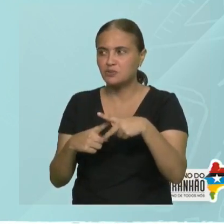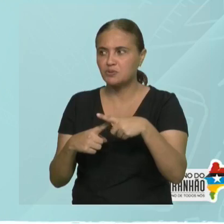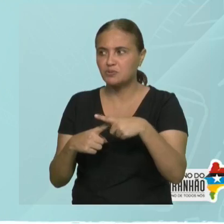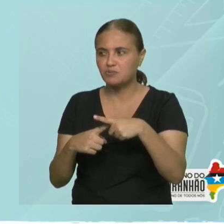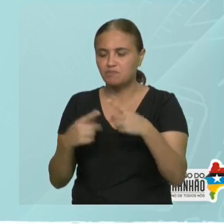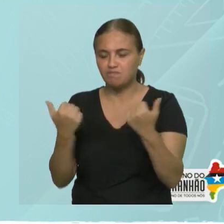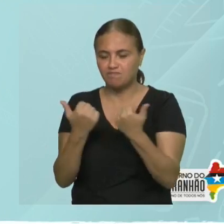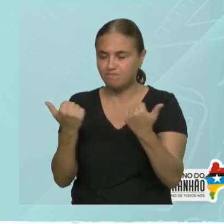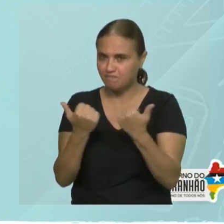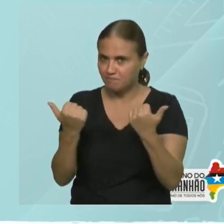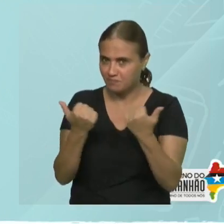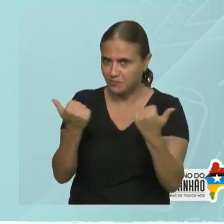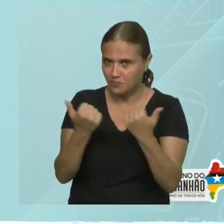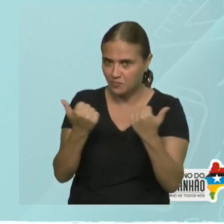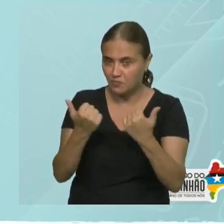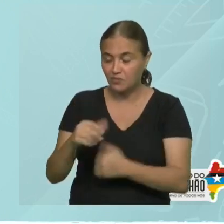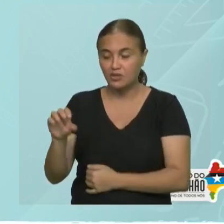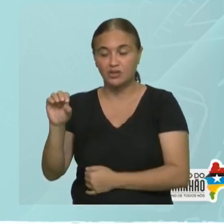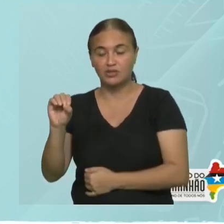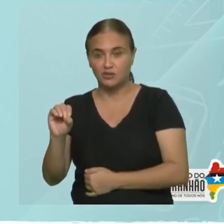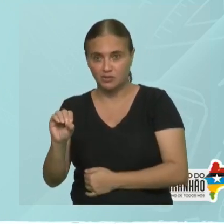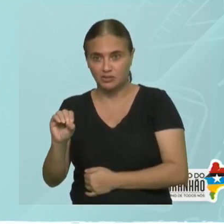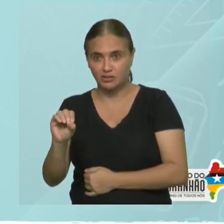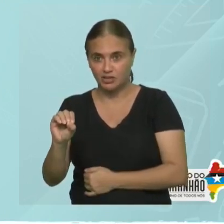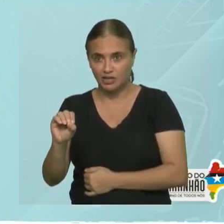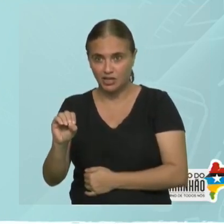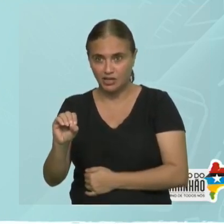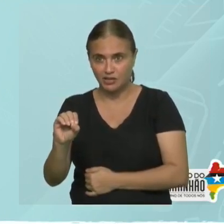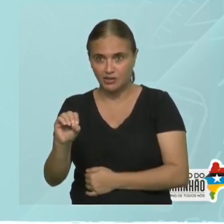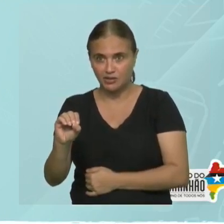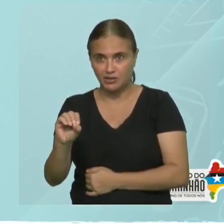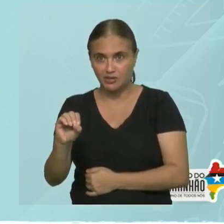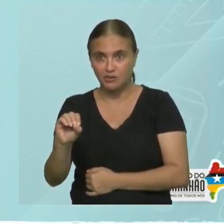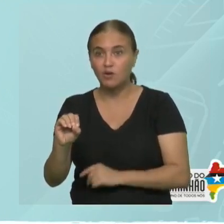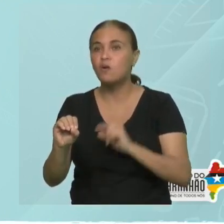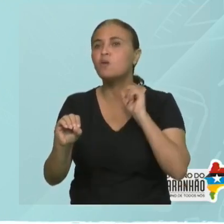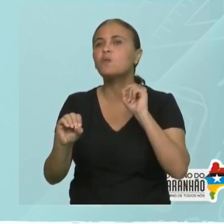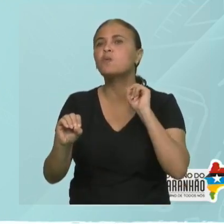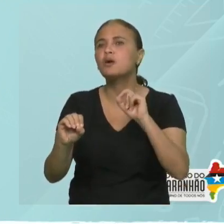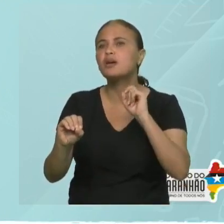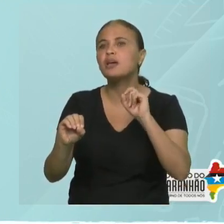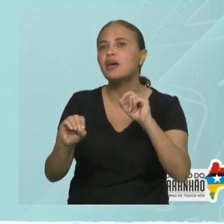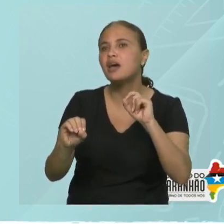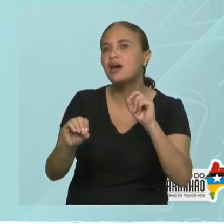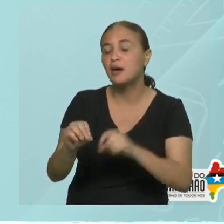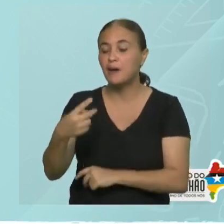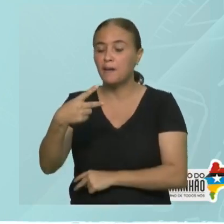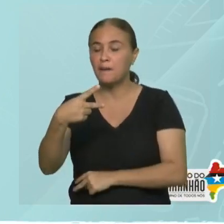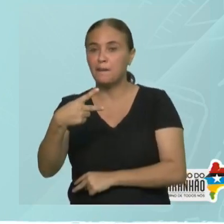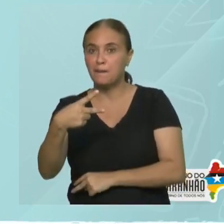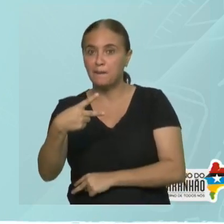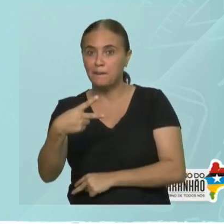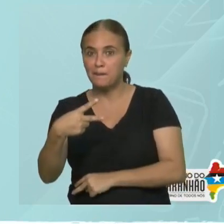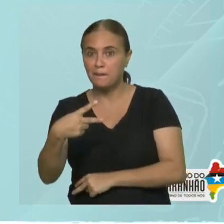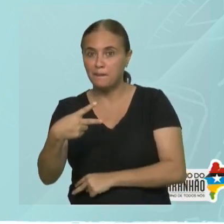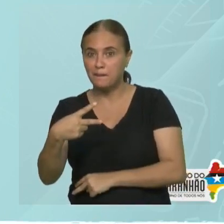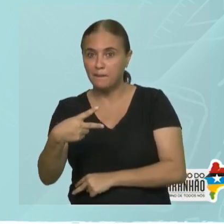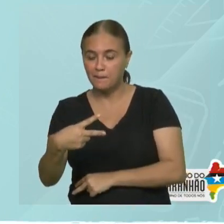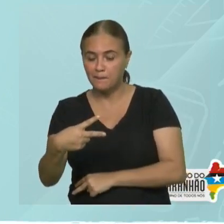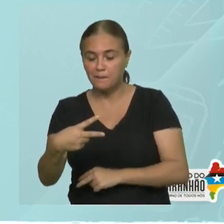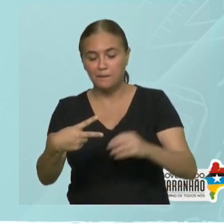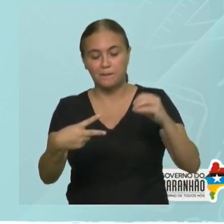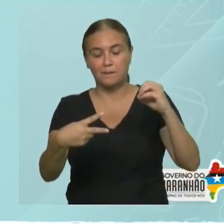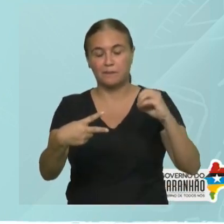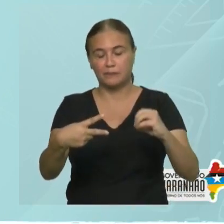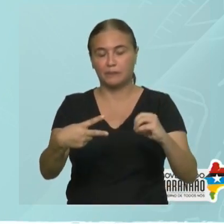que é zero. Logo, o zero é maior que menos um. E aí, vai ter zero. Boquinha do sinal virado para o zero.